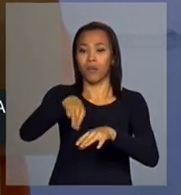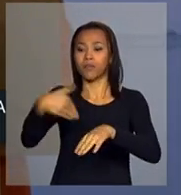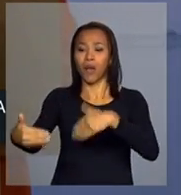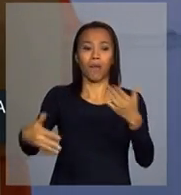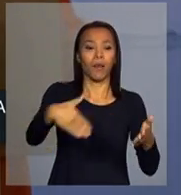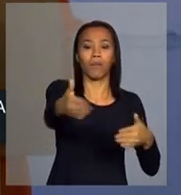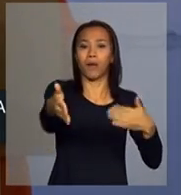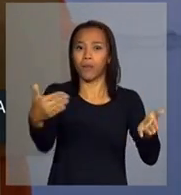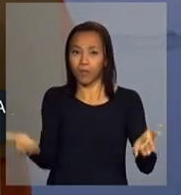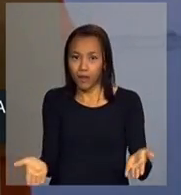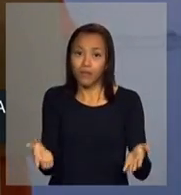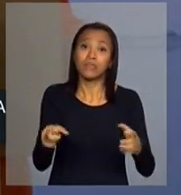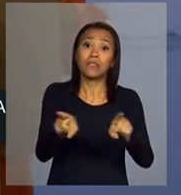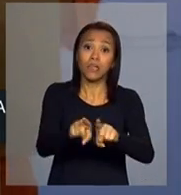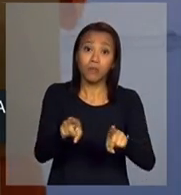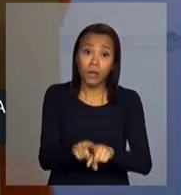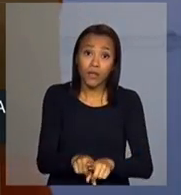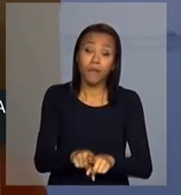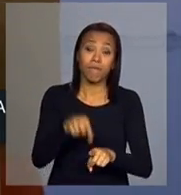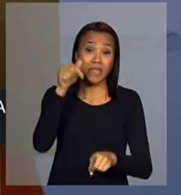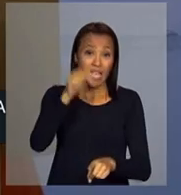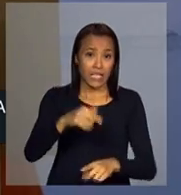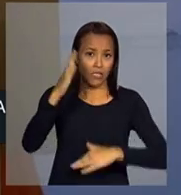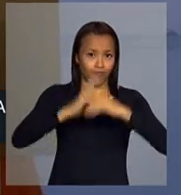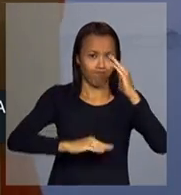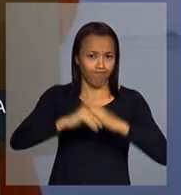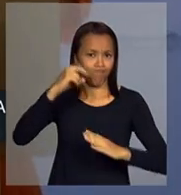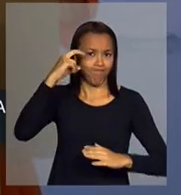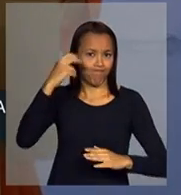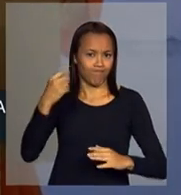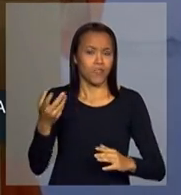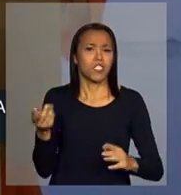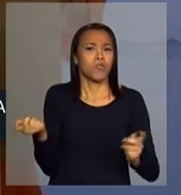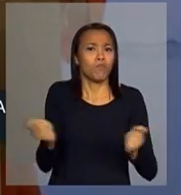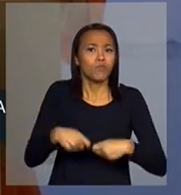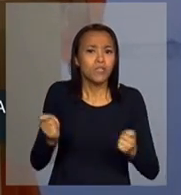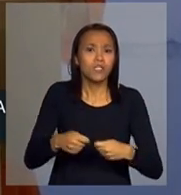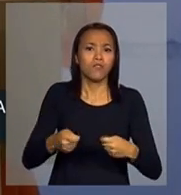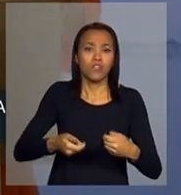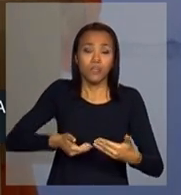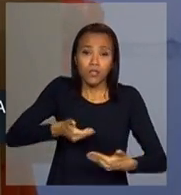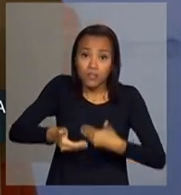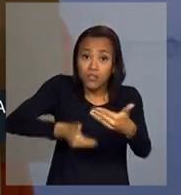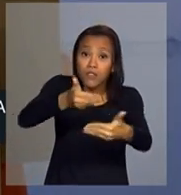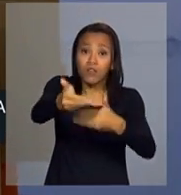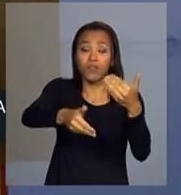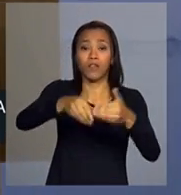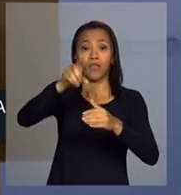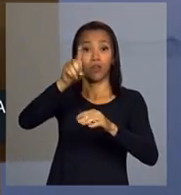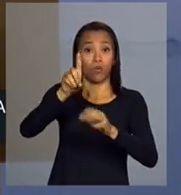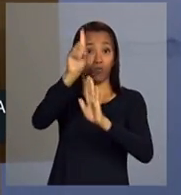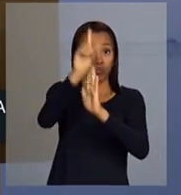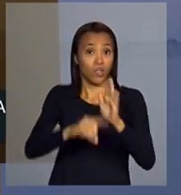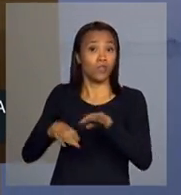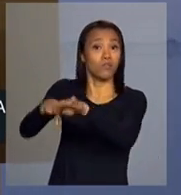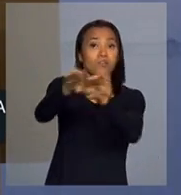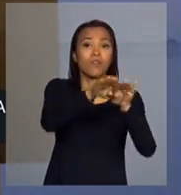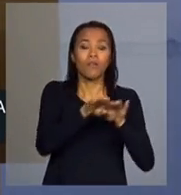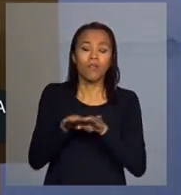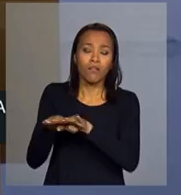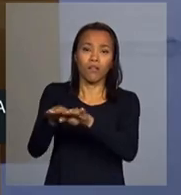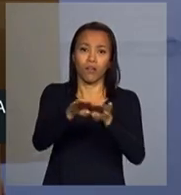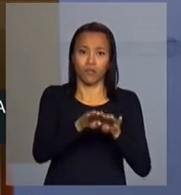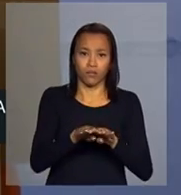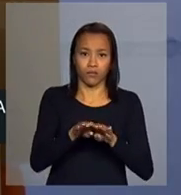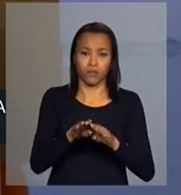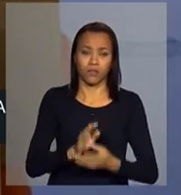sobretudo, dessa capacidade de construir democraticamente uma coalizão